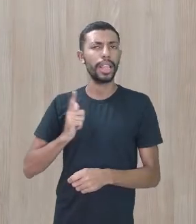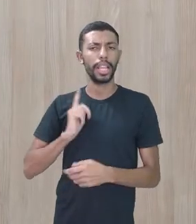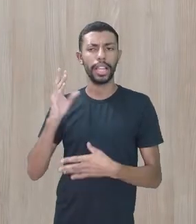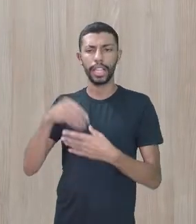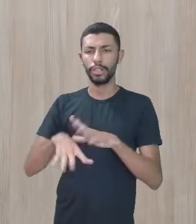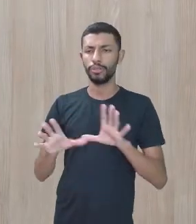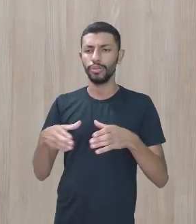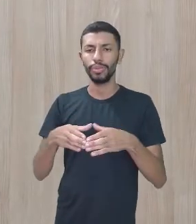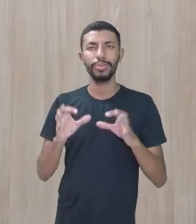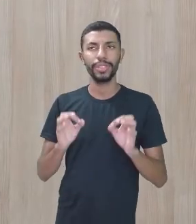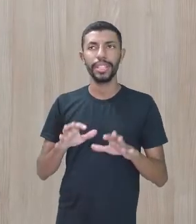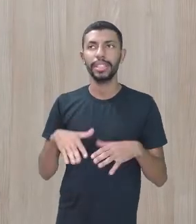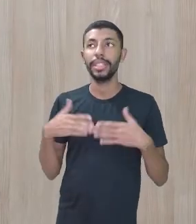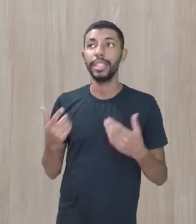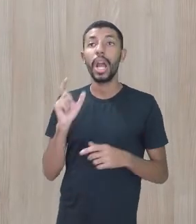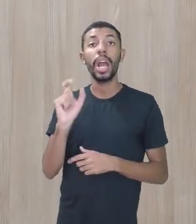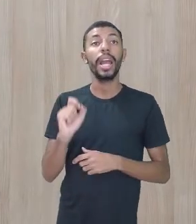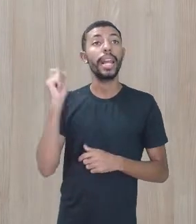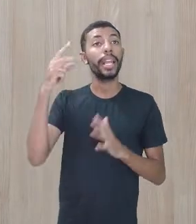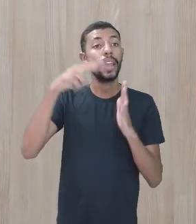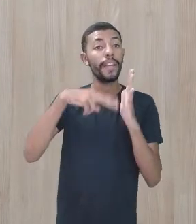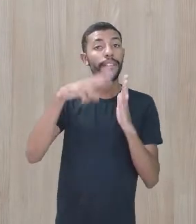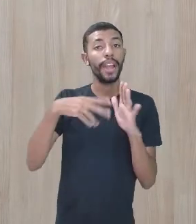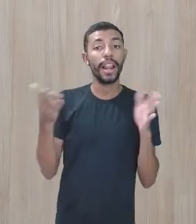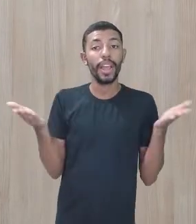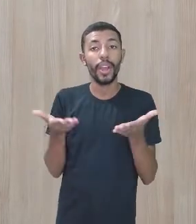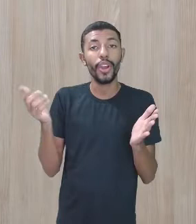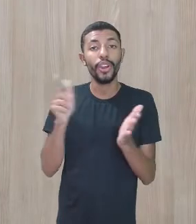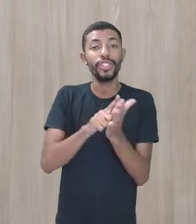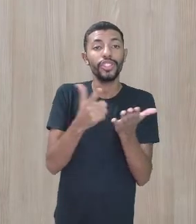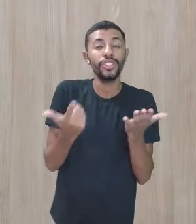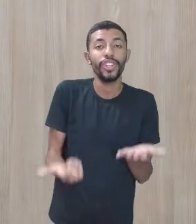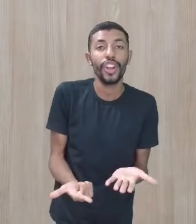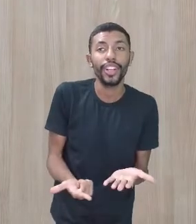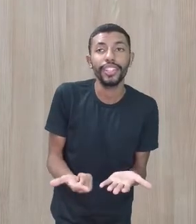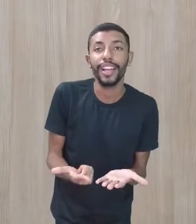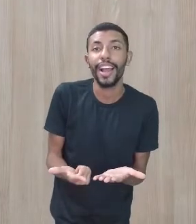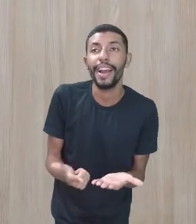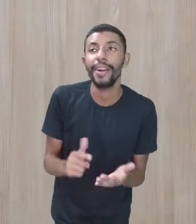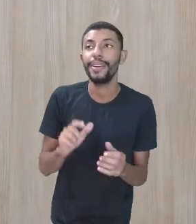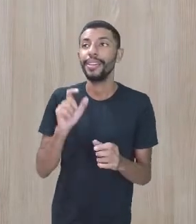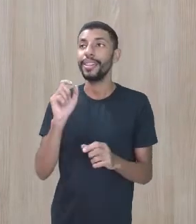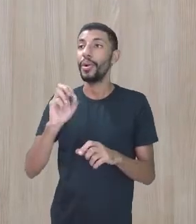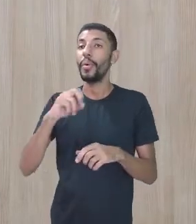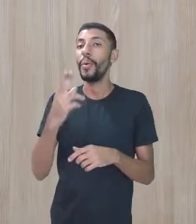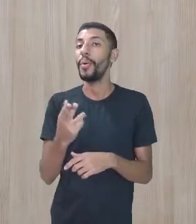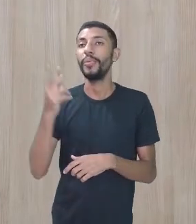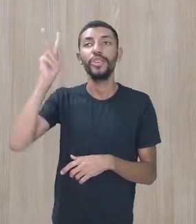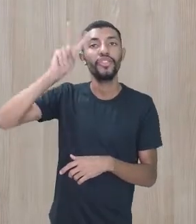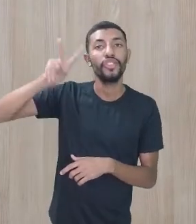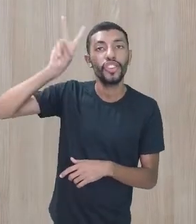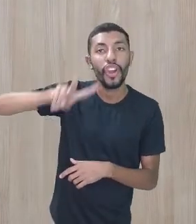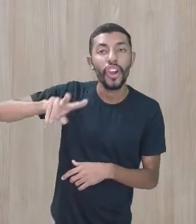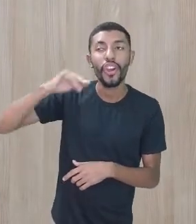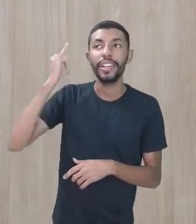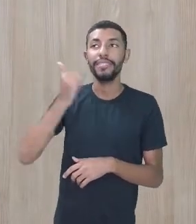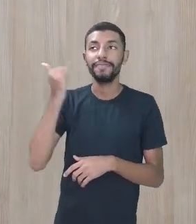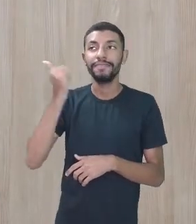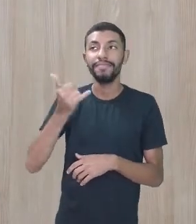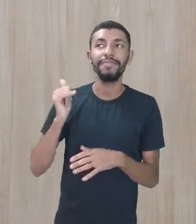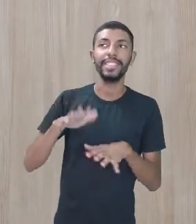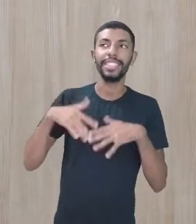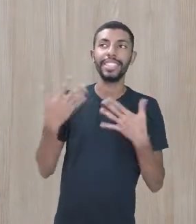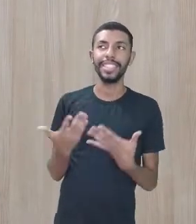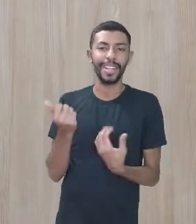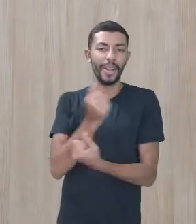equipe. Então, quem é que vai ler agora o jornal do dia, a manchete do jornal, ou então a história do dia? Então, ele